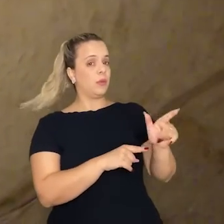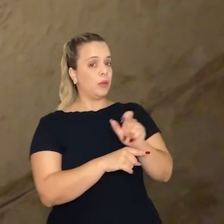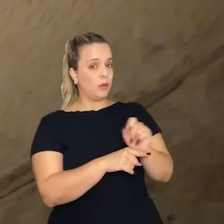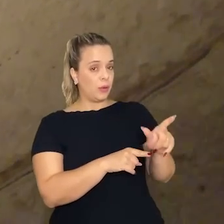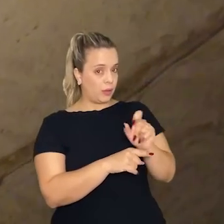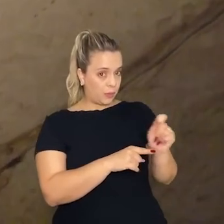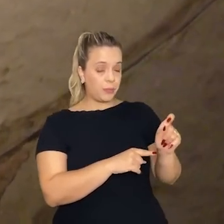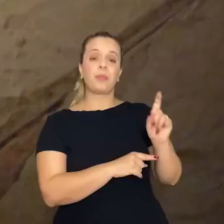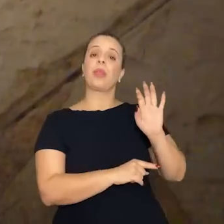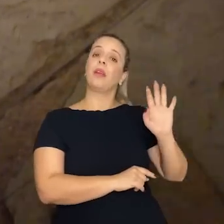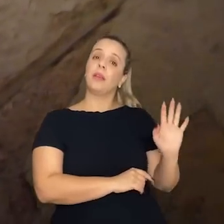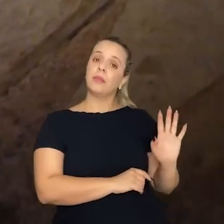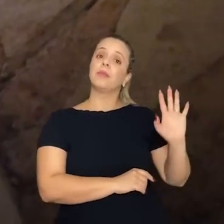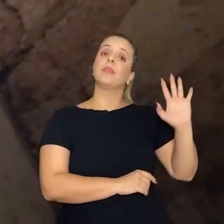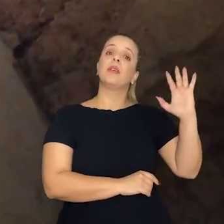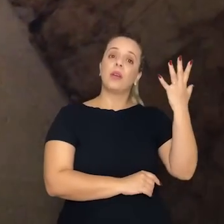aluguel.